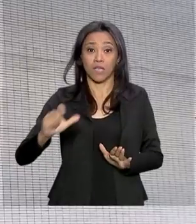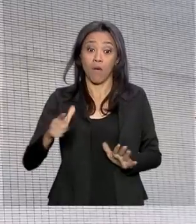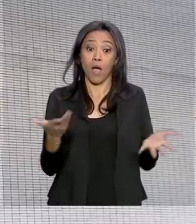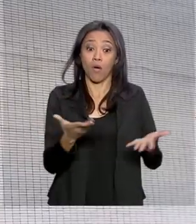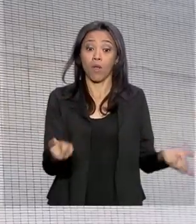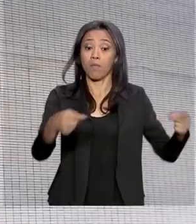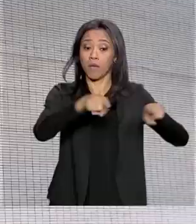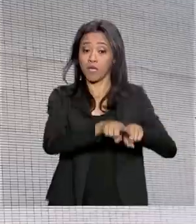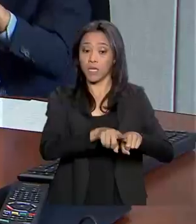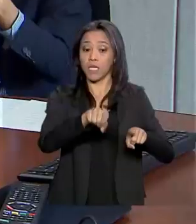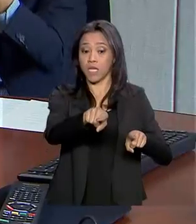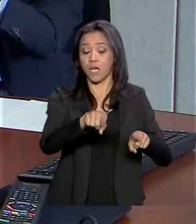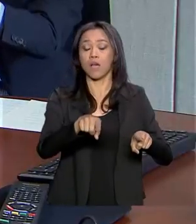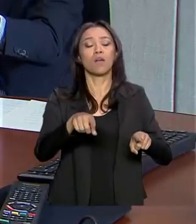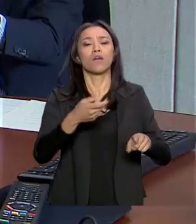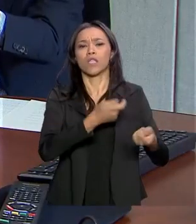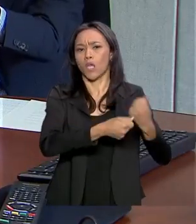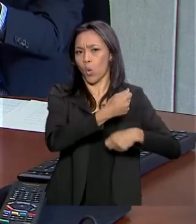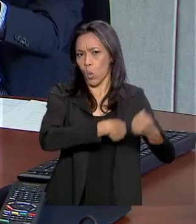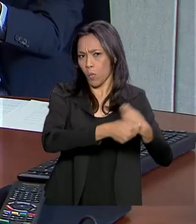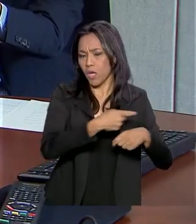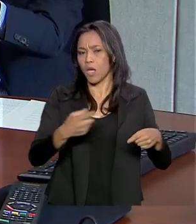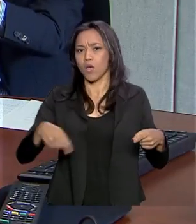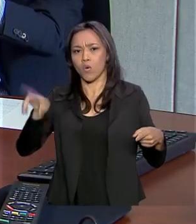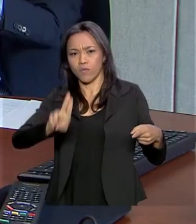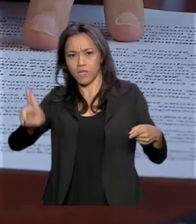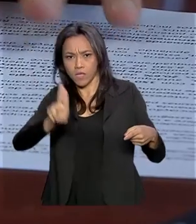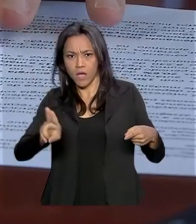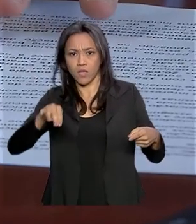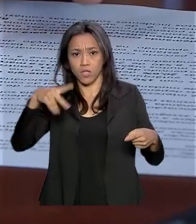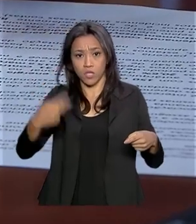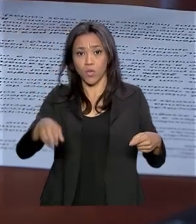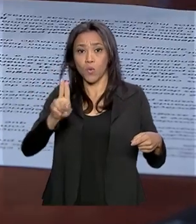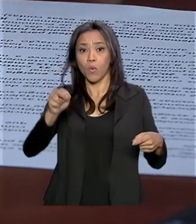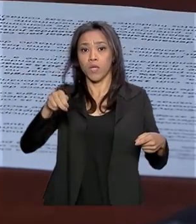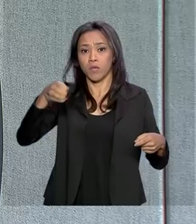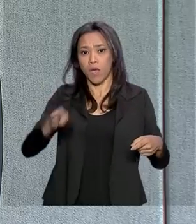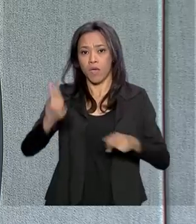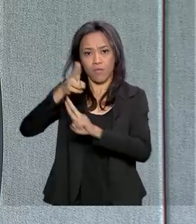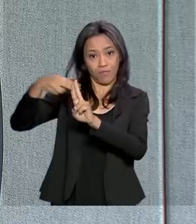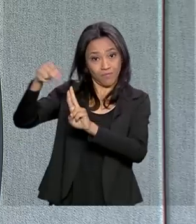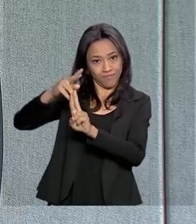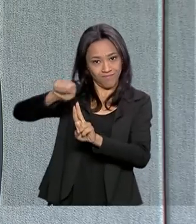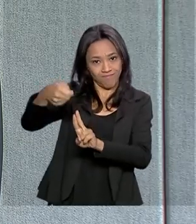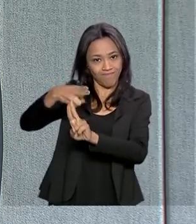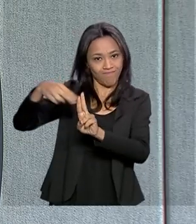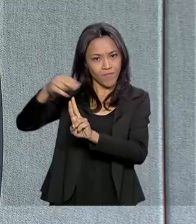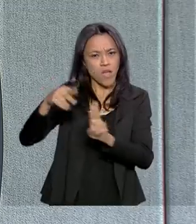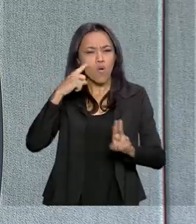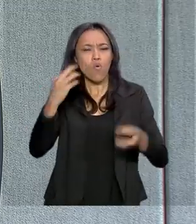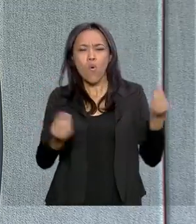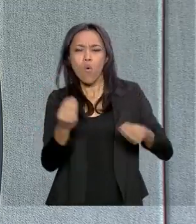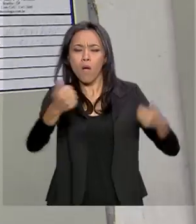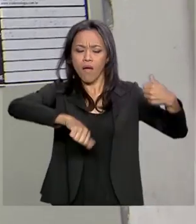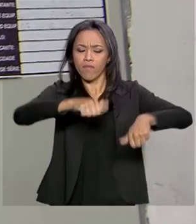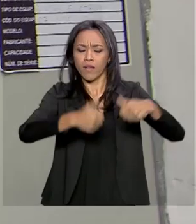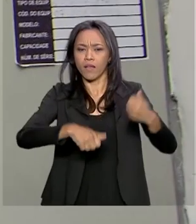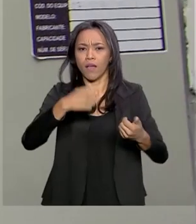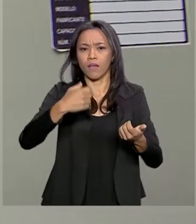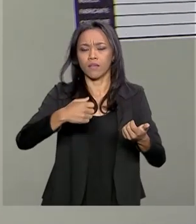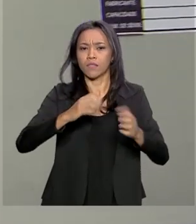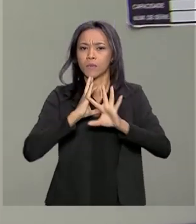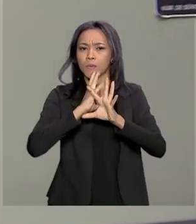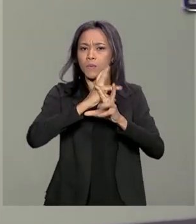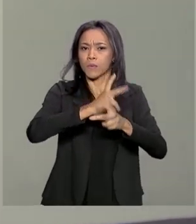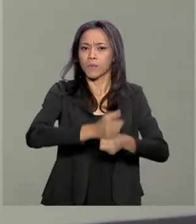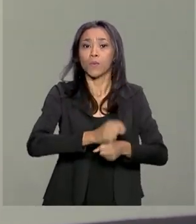com a Universidade de Brasília, vai reunir em uma página na internet todas as dicas de como fazer a revisão dos contratos. A ideia